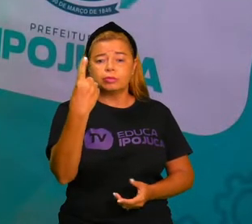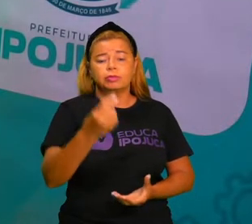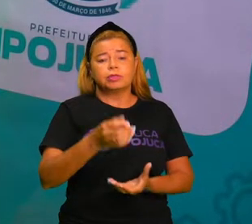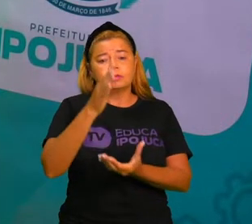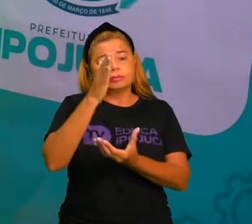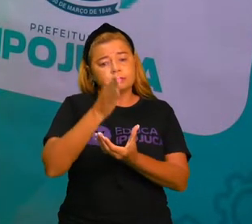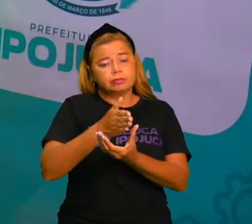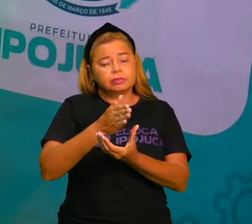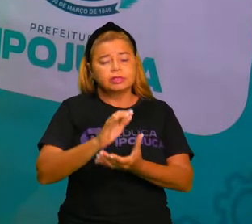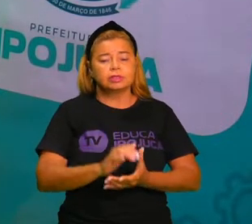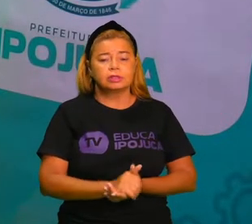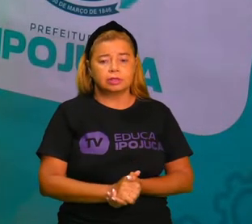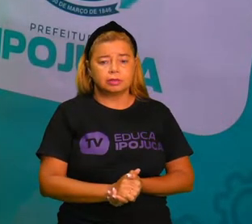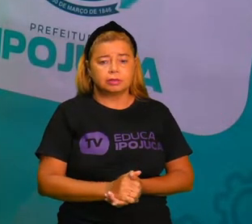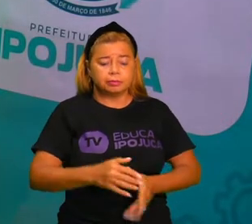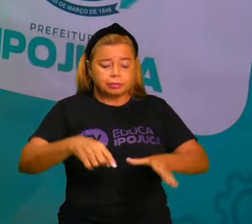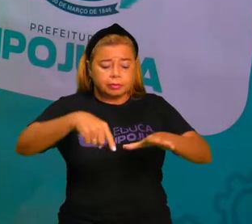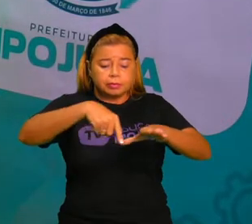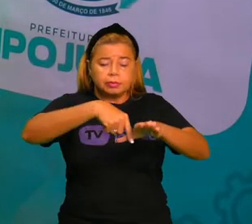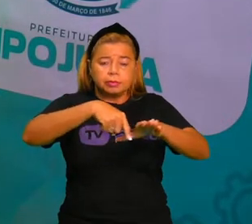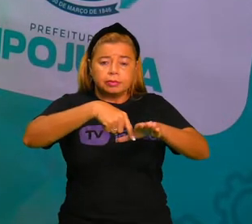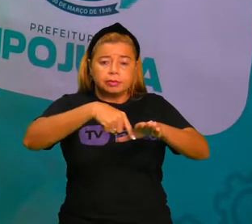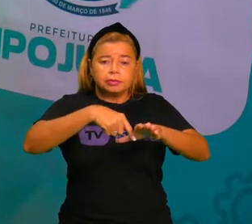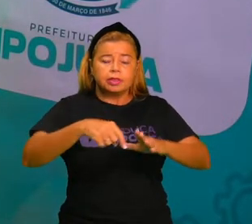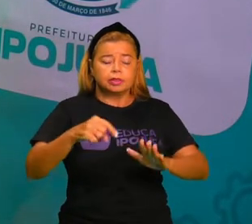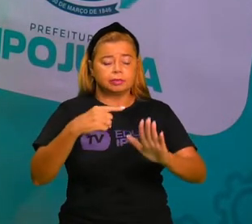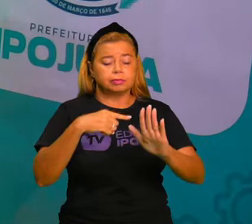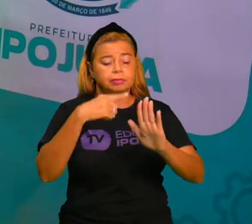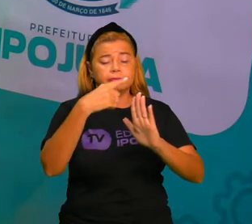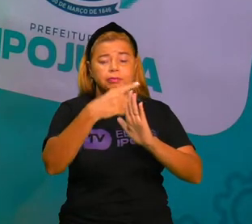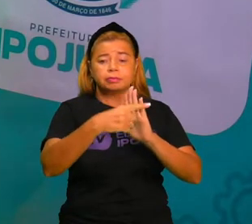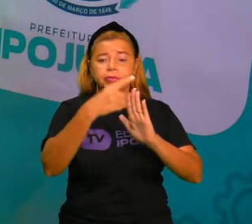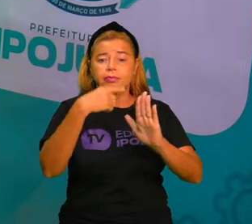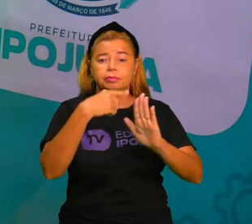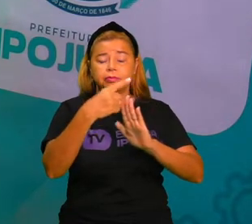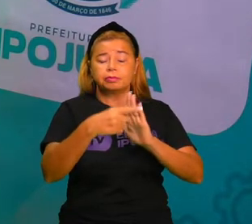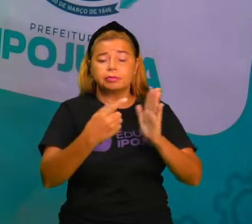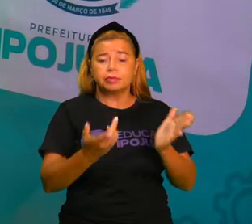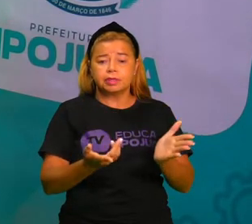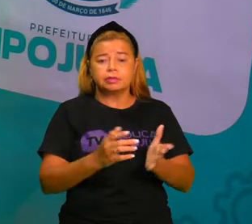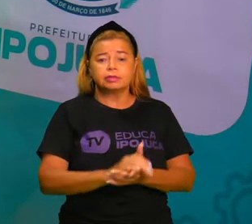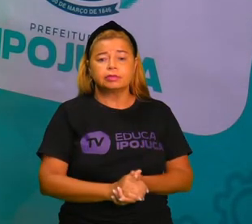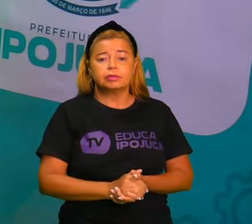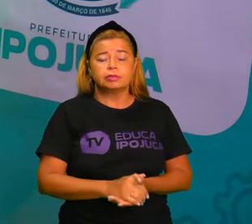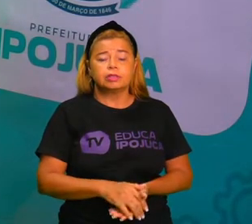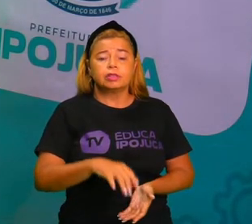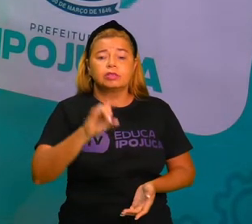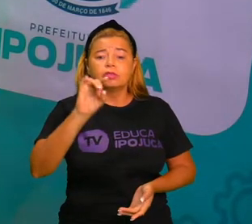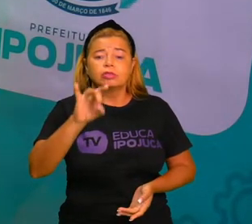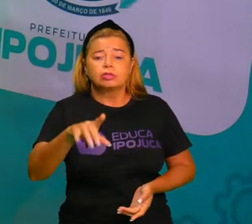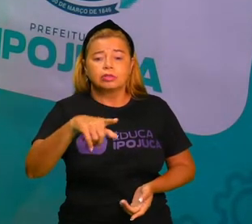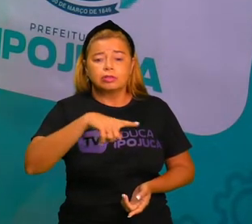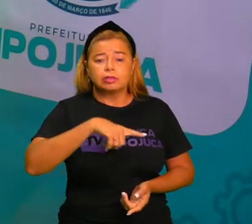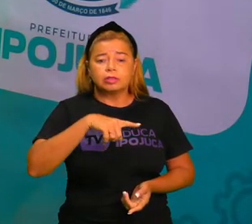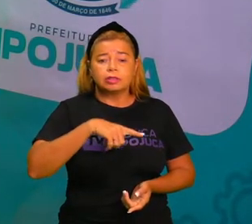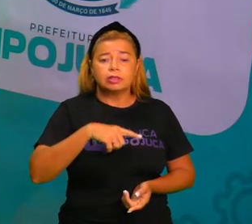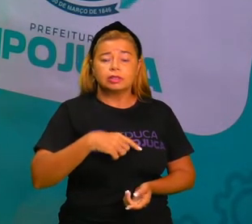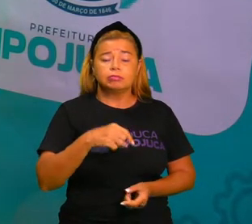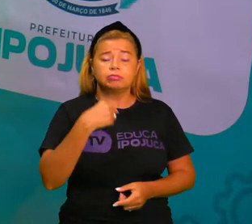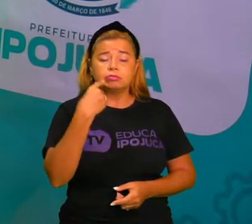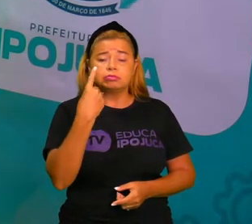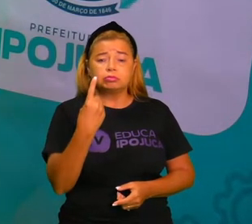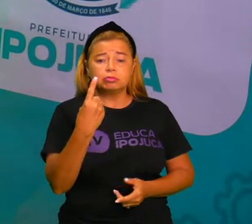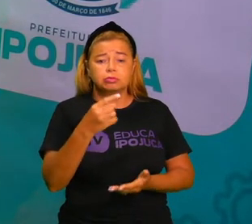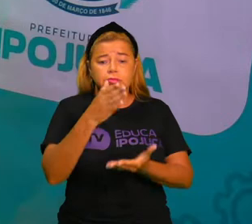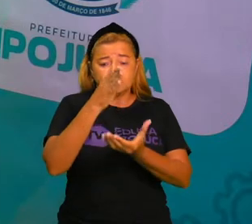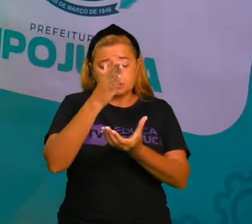que a palavra pé e a palavra mão só tem uma sílaba. Só uma vez. Ou seja, vou falar o nome pé. Aí, existem formas